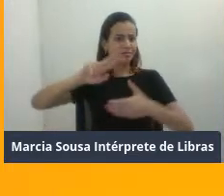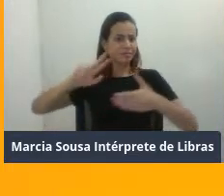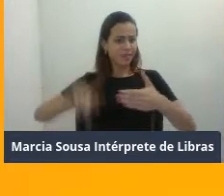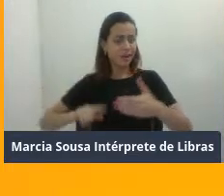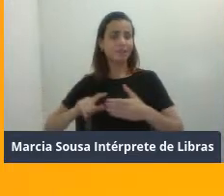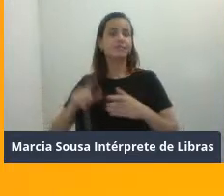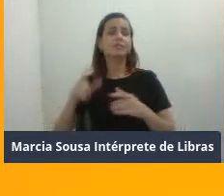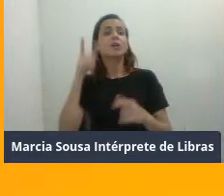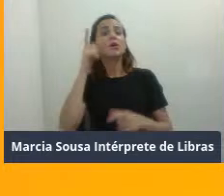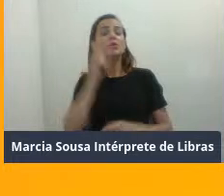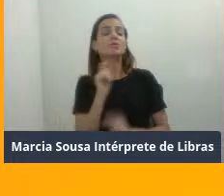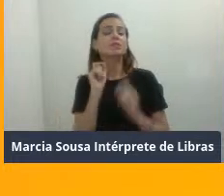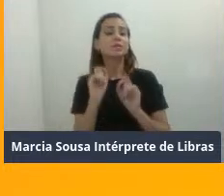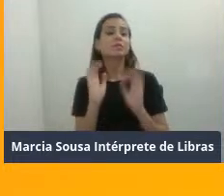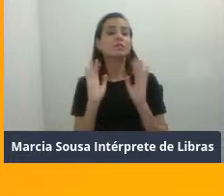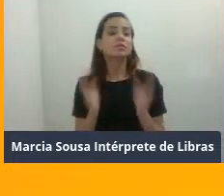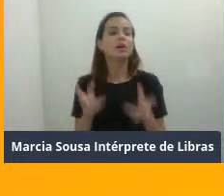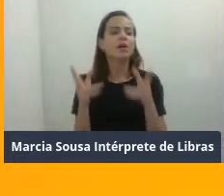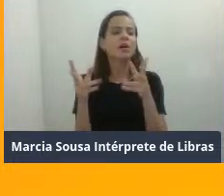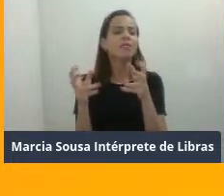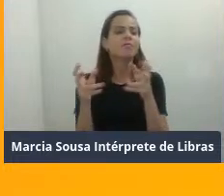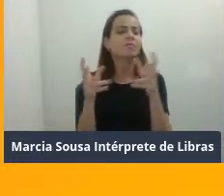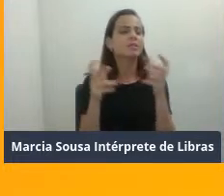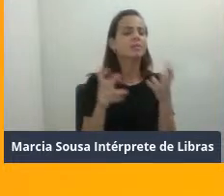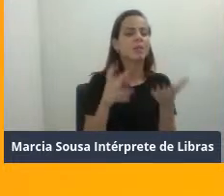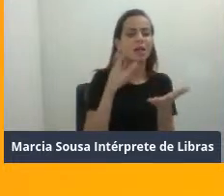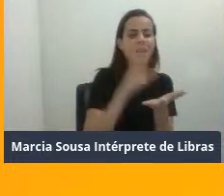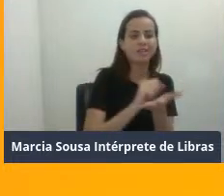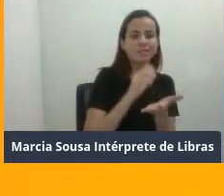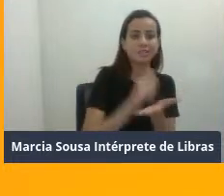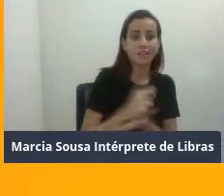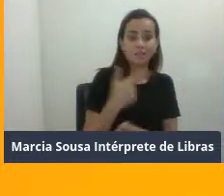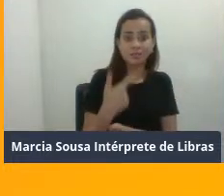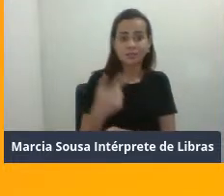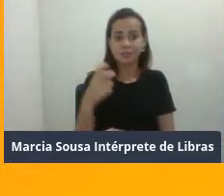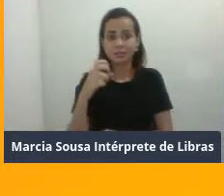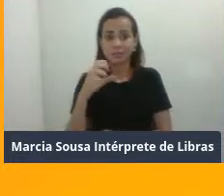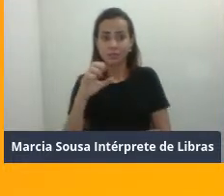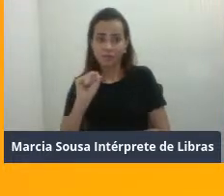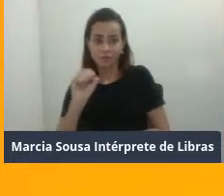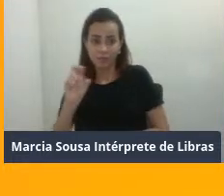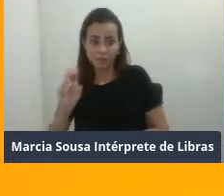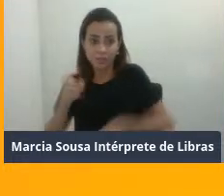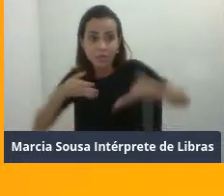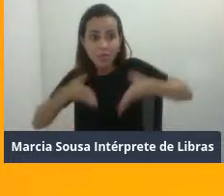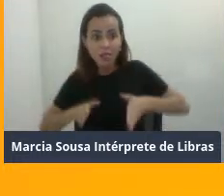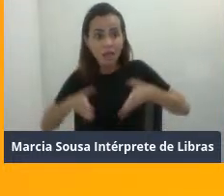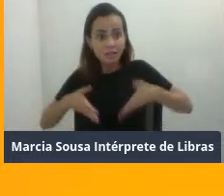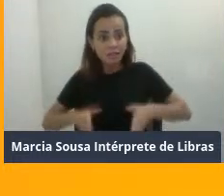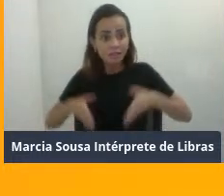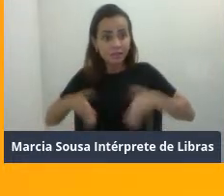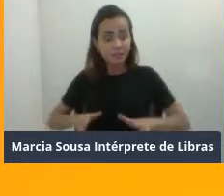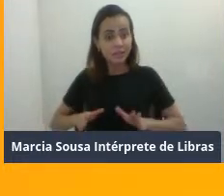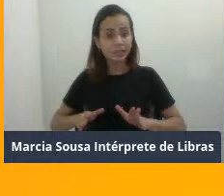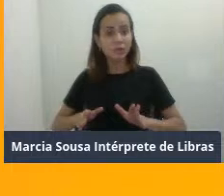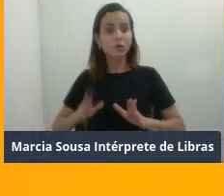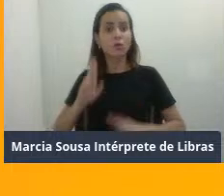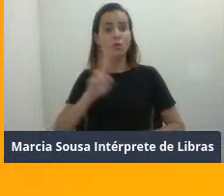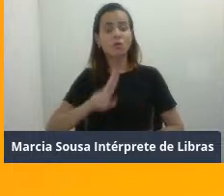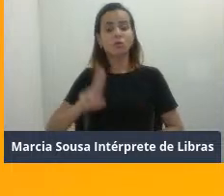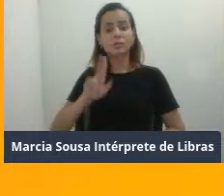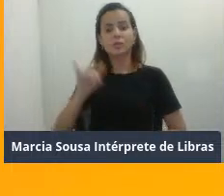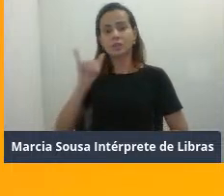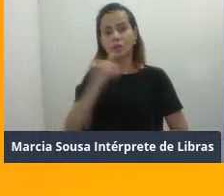conseguiram já identificar, catalogar 285 nascimentos a partir de ovários